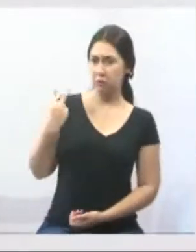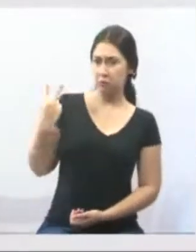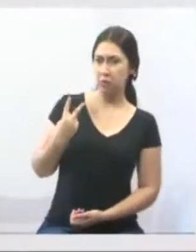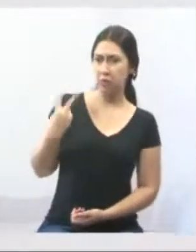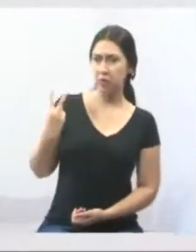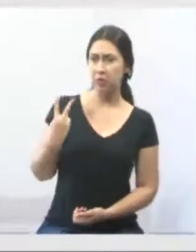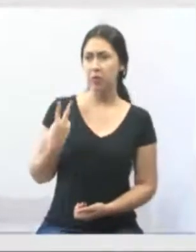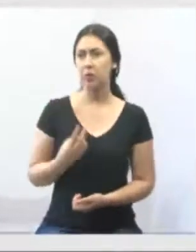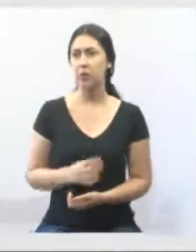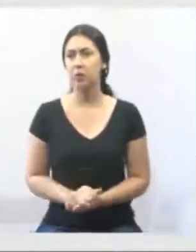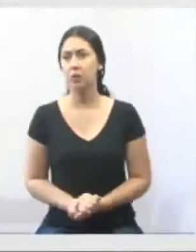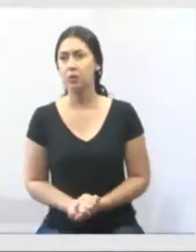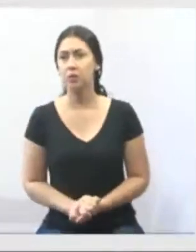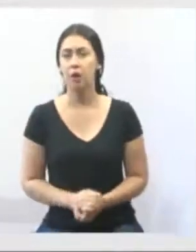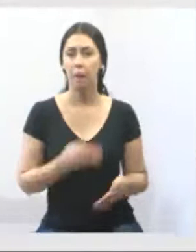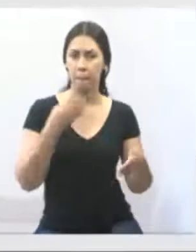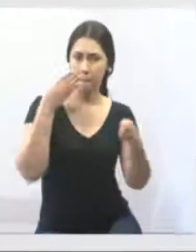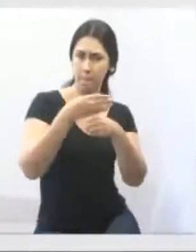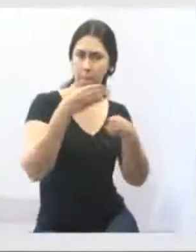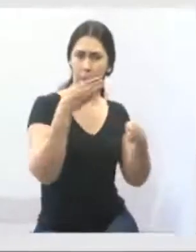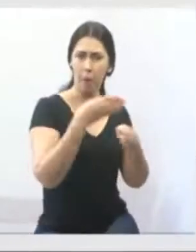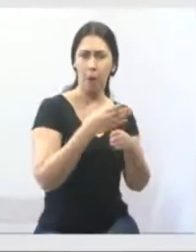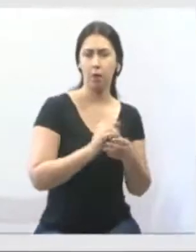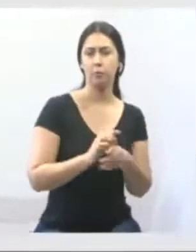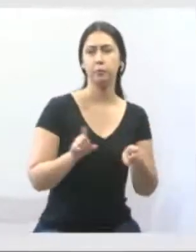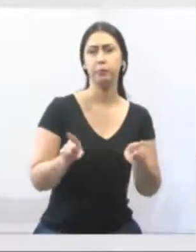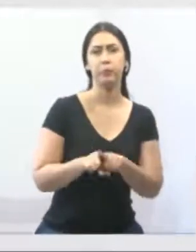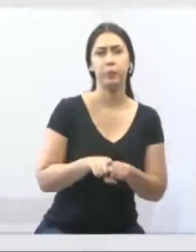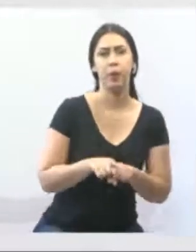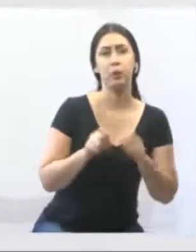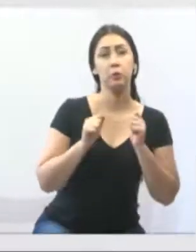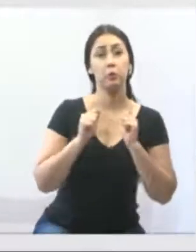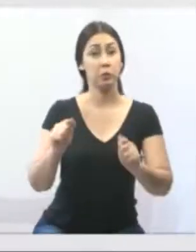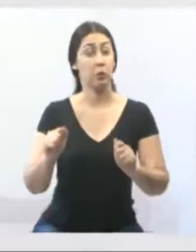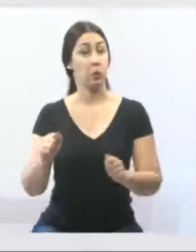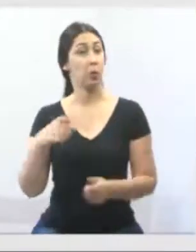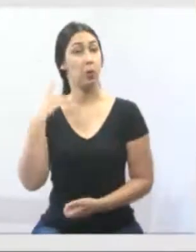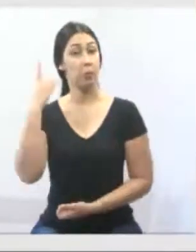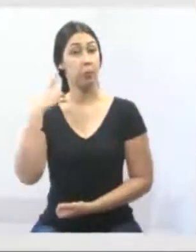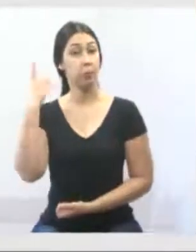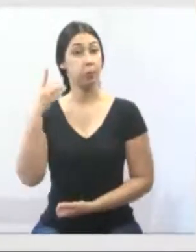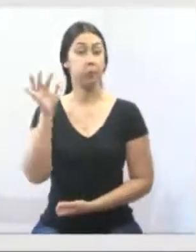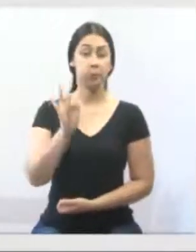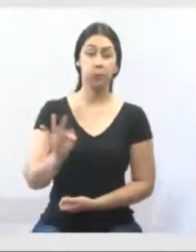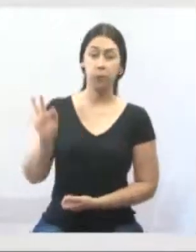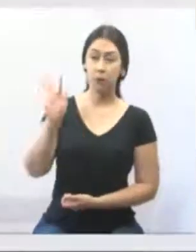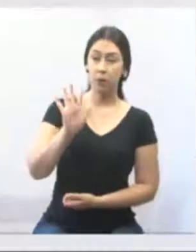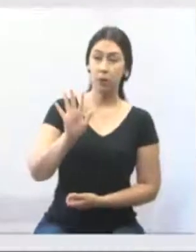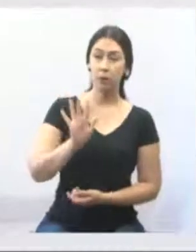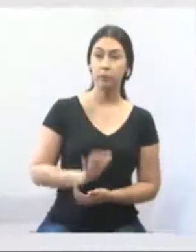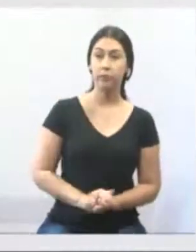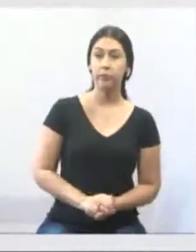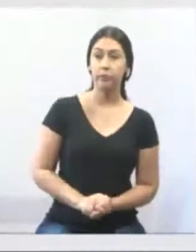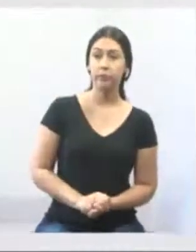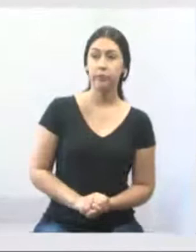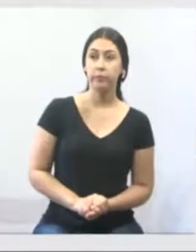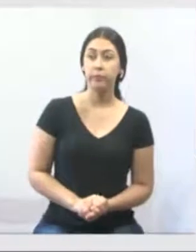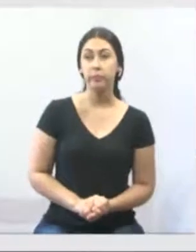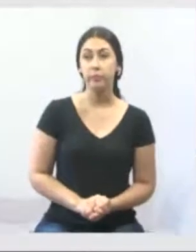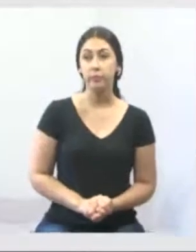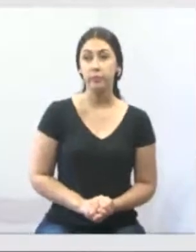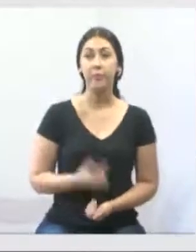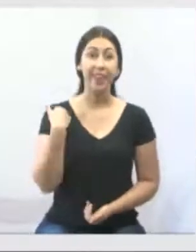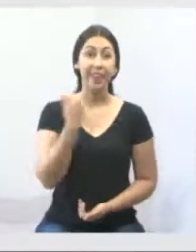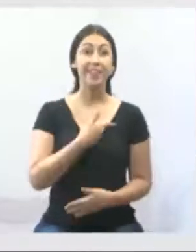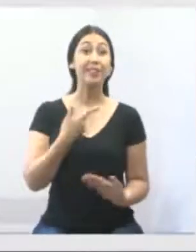autoridades, o assessor do deputado federal, Vicentinho. E a gente